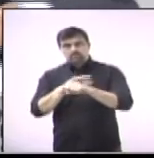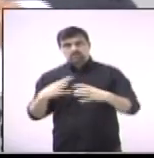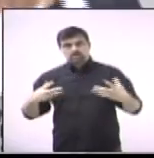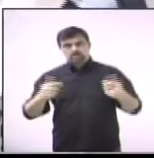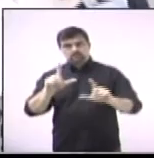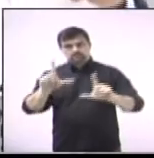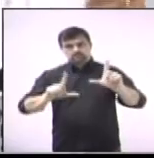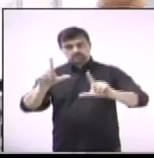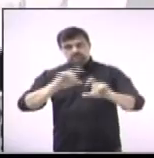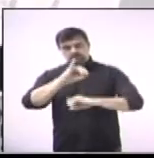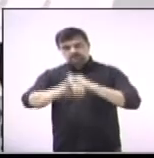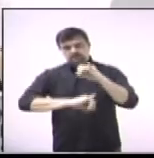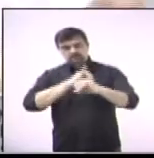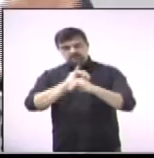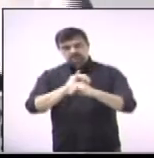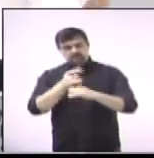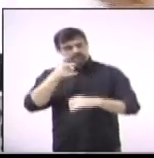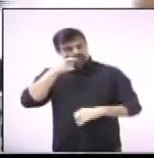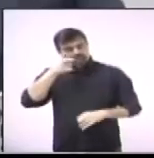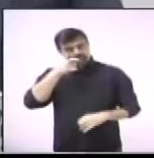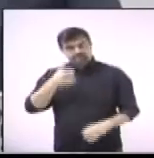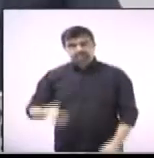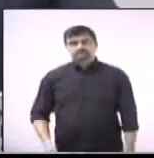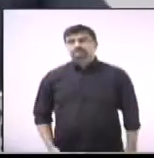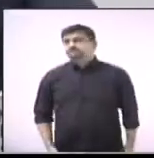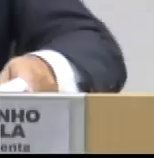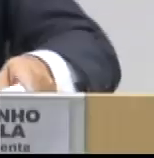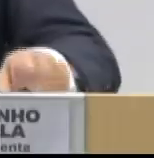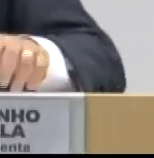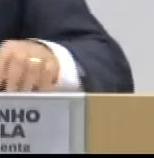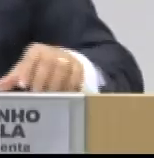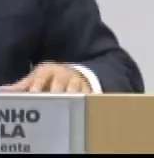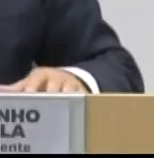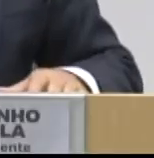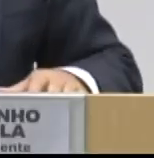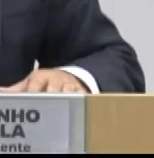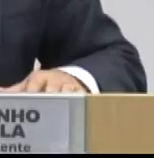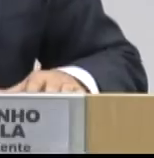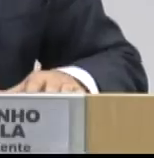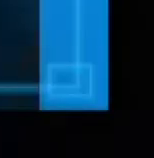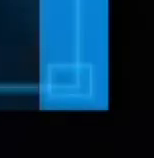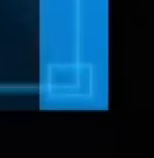que nos assistem pela internet. porque não se do